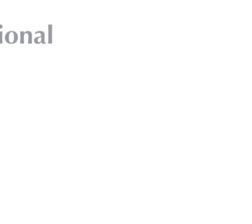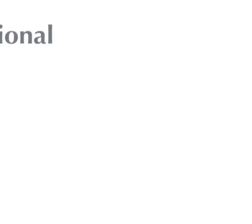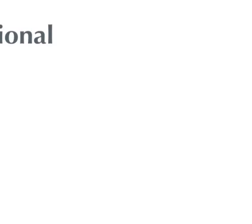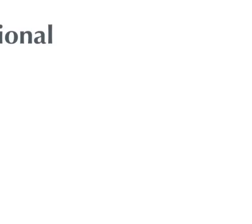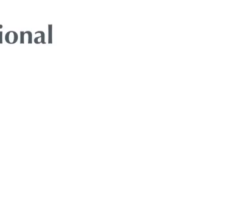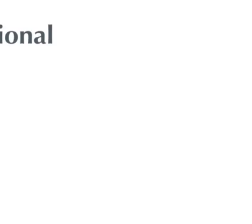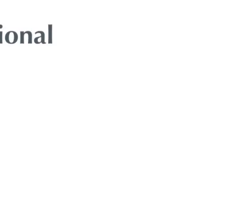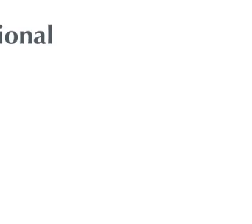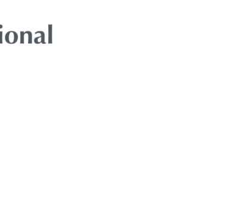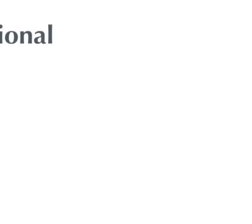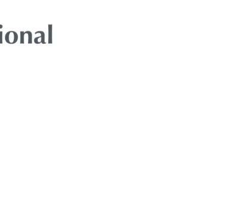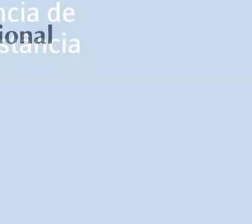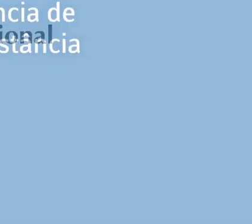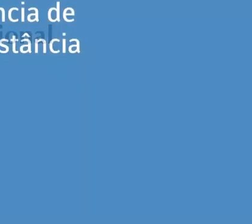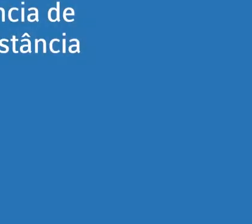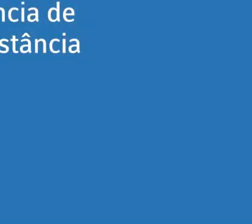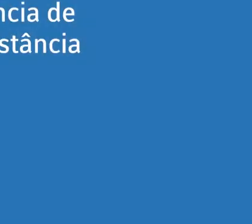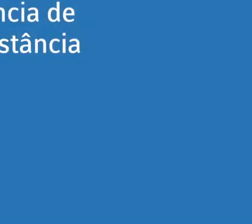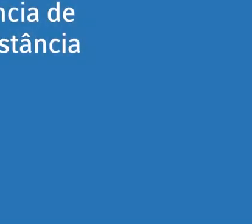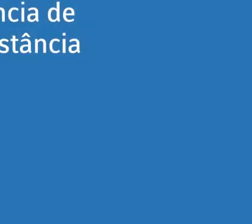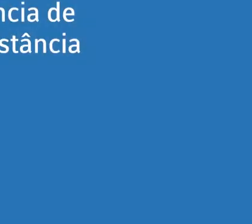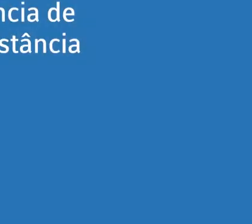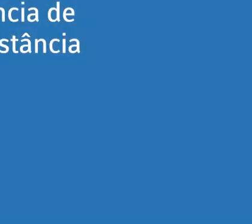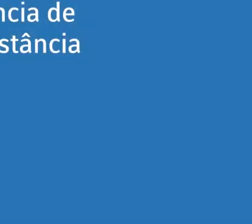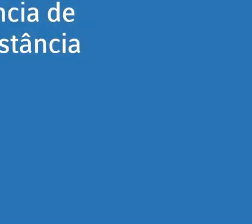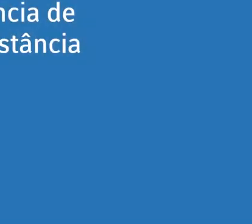E aí E aí E aí